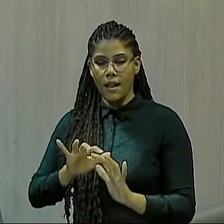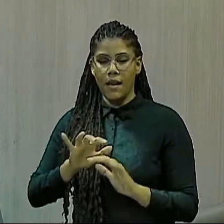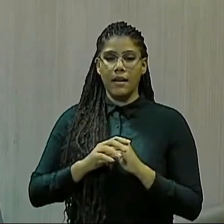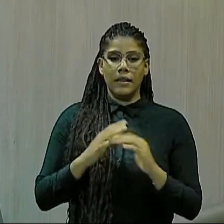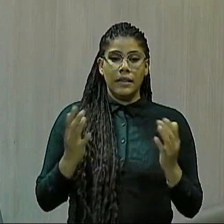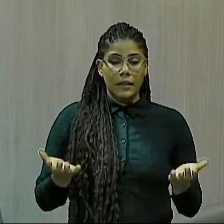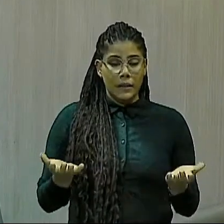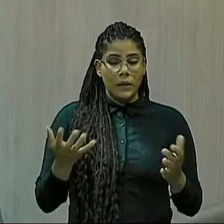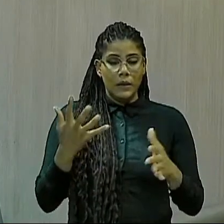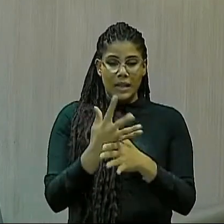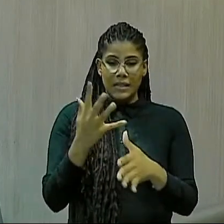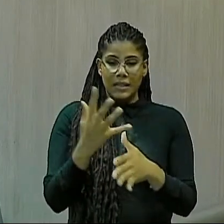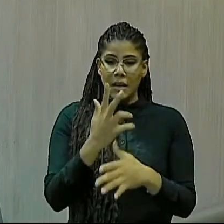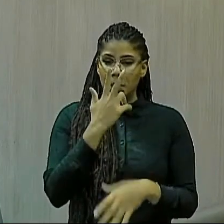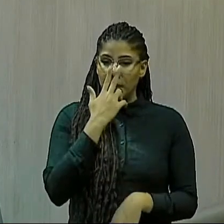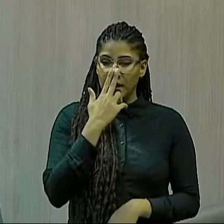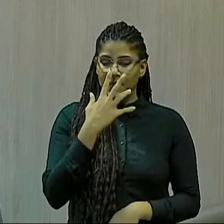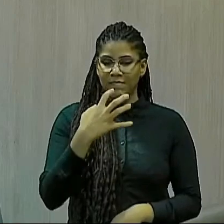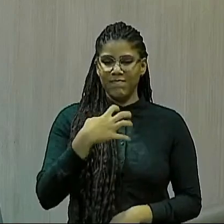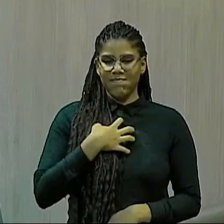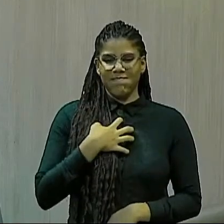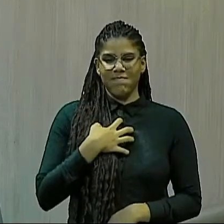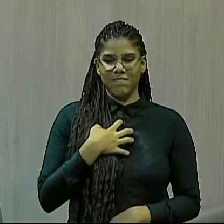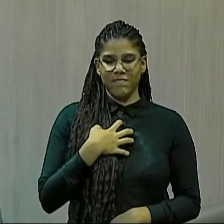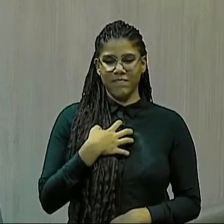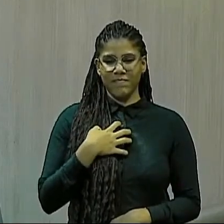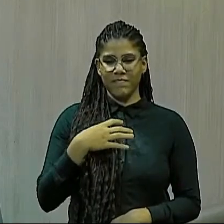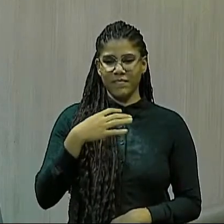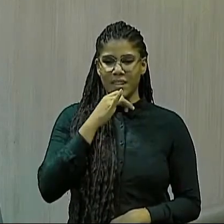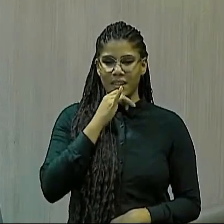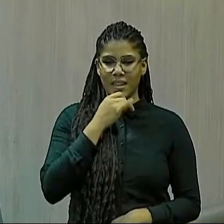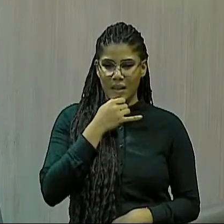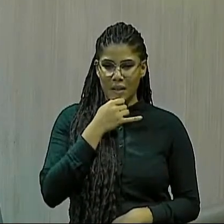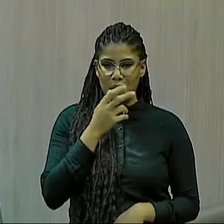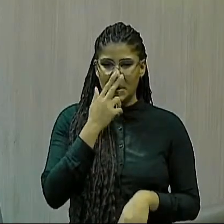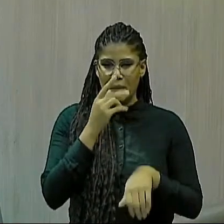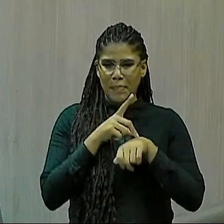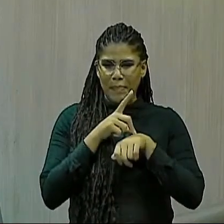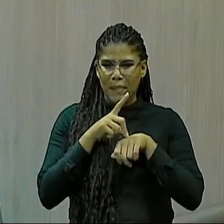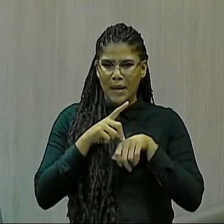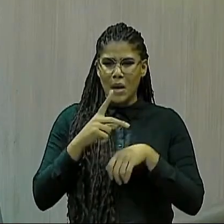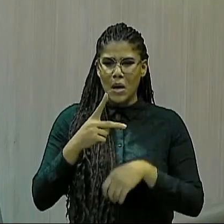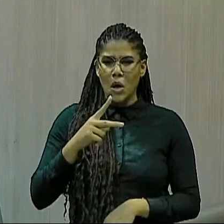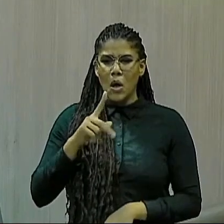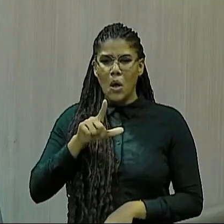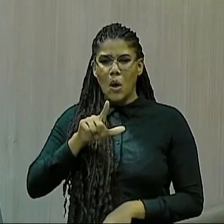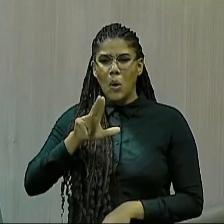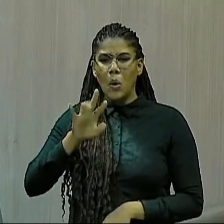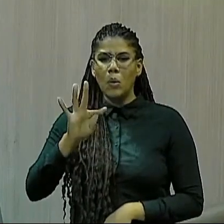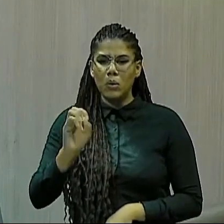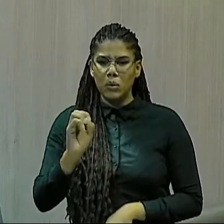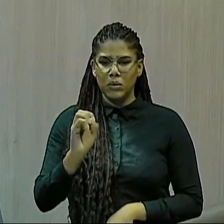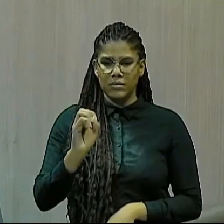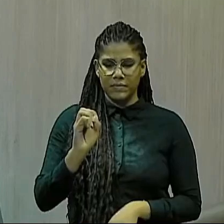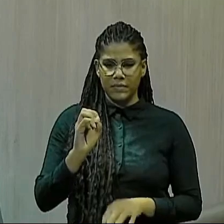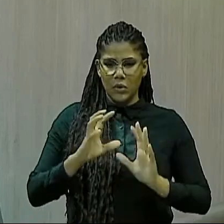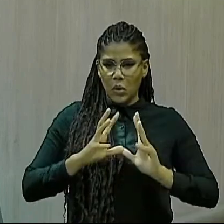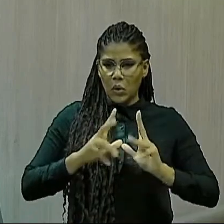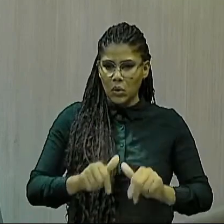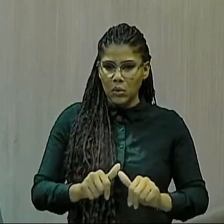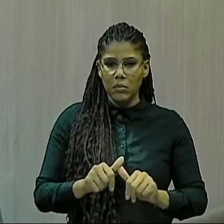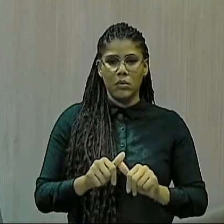de certa forma, bastante consternada. Vai ser inesquecível para